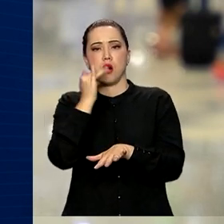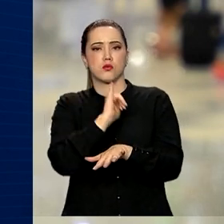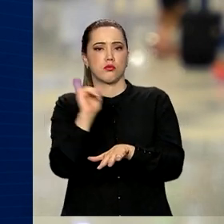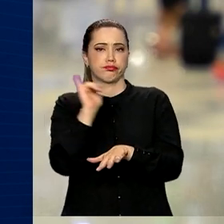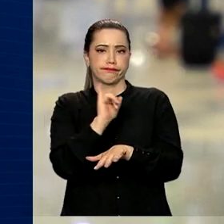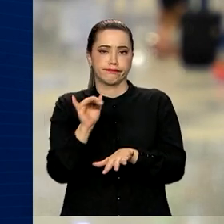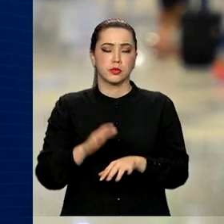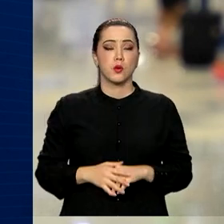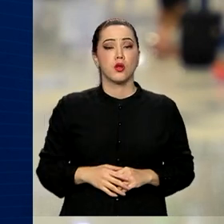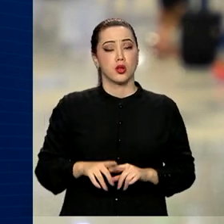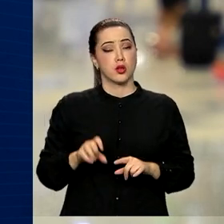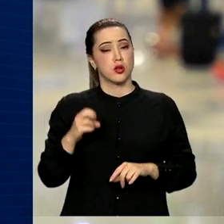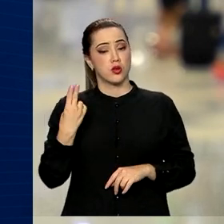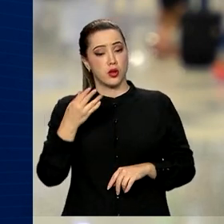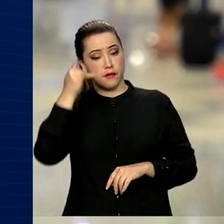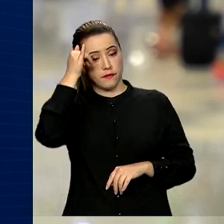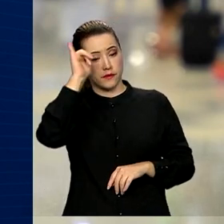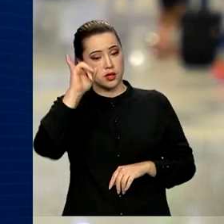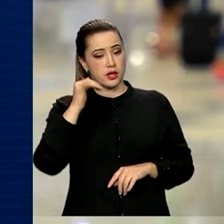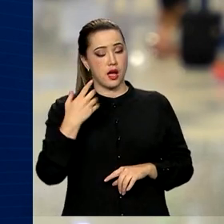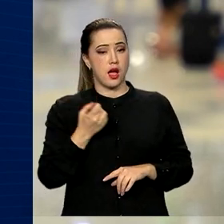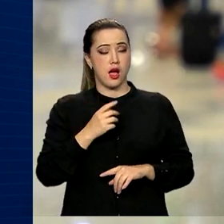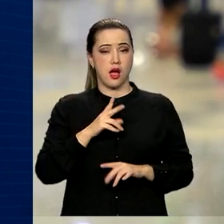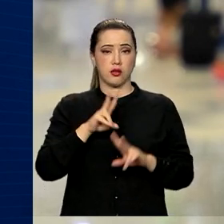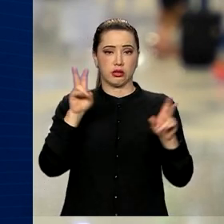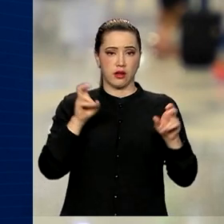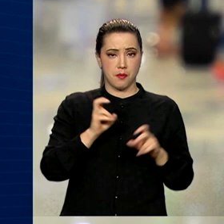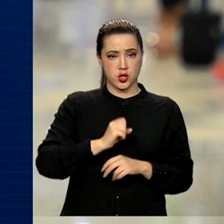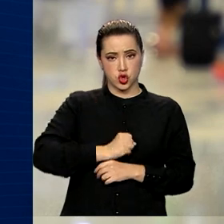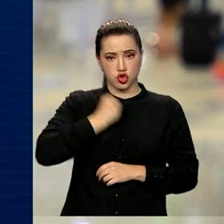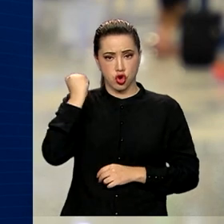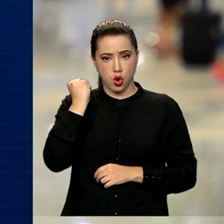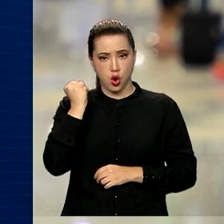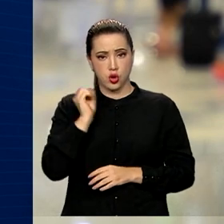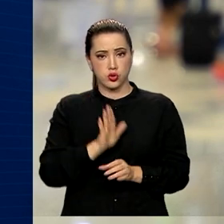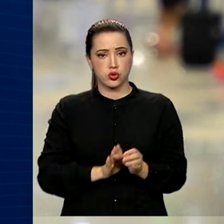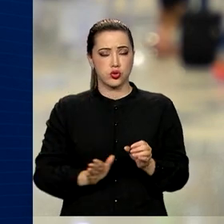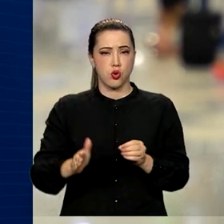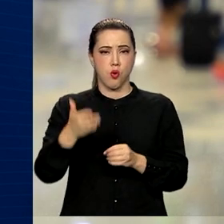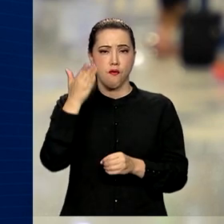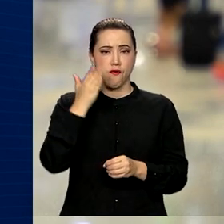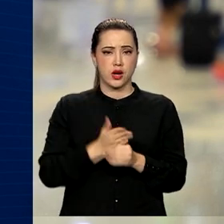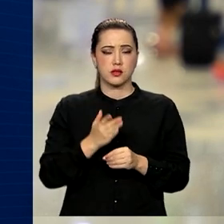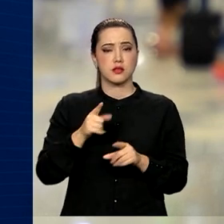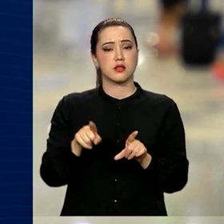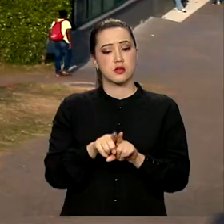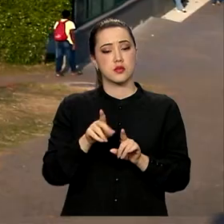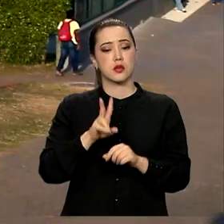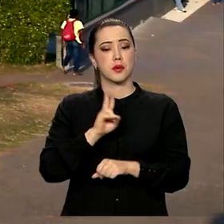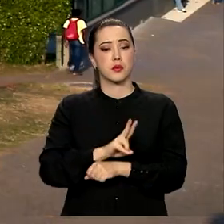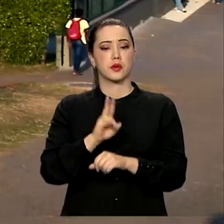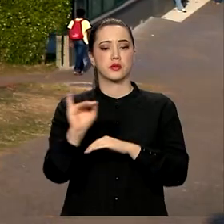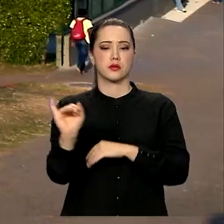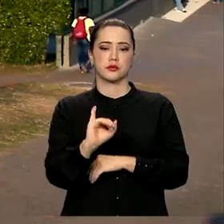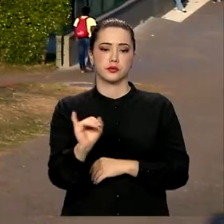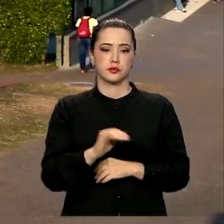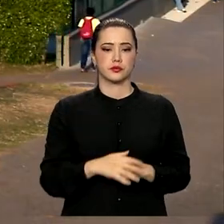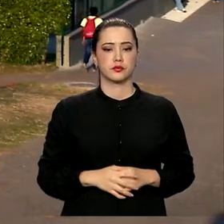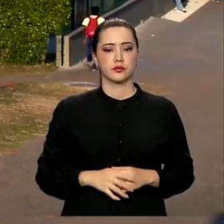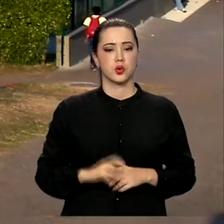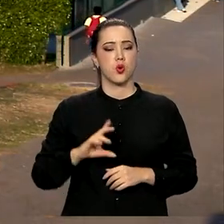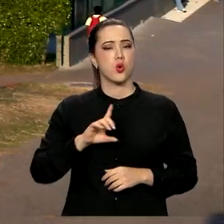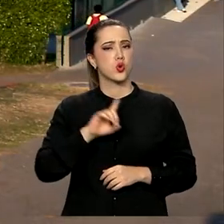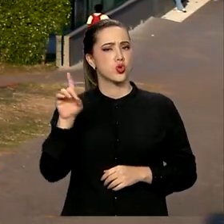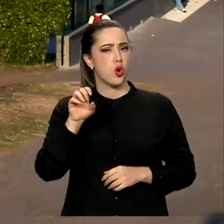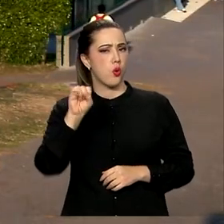fake news, o combate ao discurso de ódio e ao fascismo e a defesa das instituições. Os atos golpistas de 8